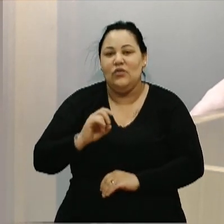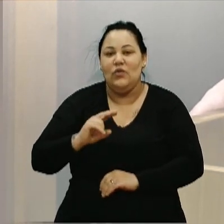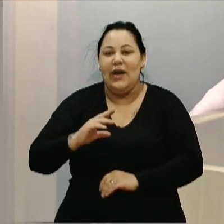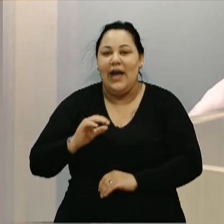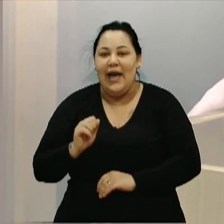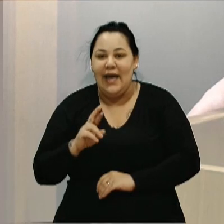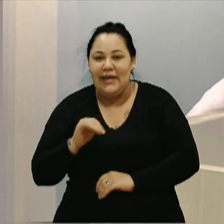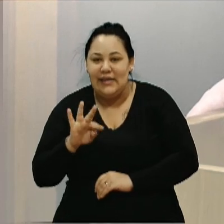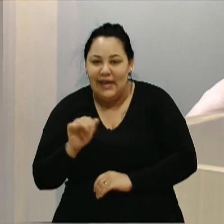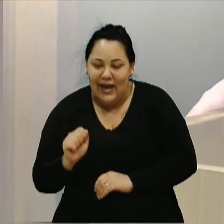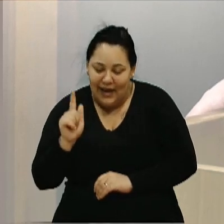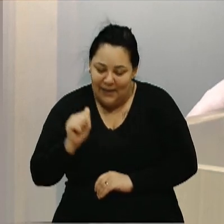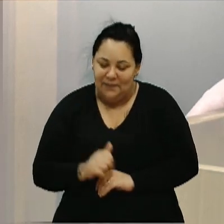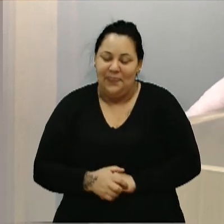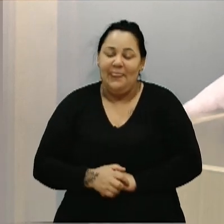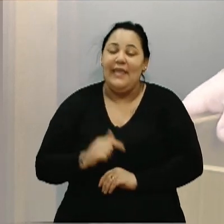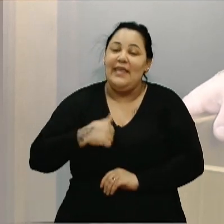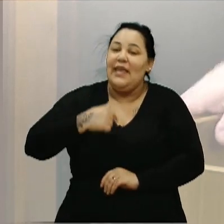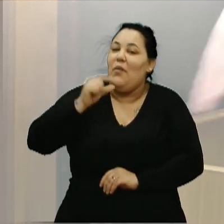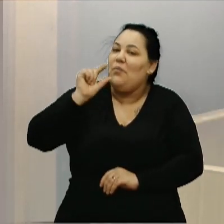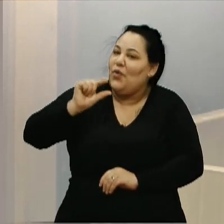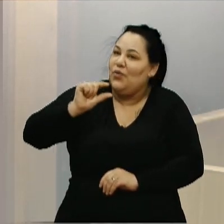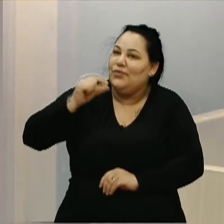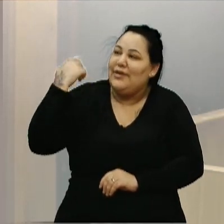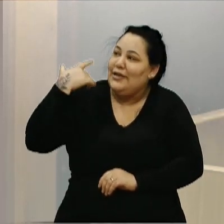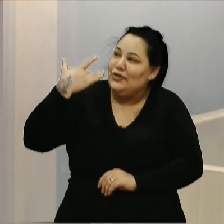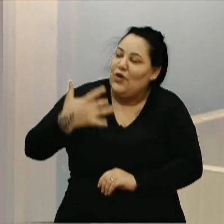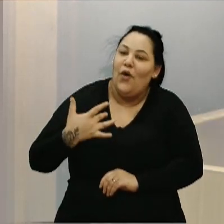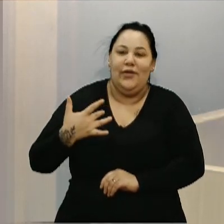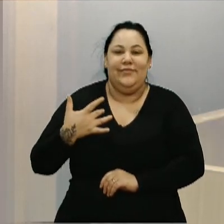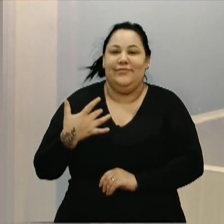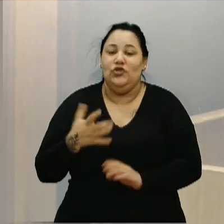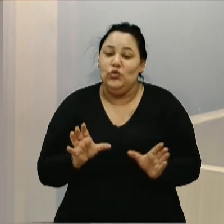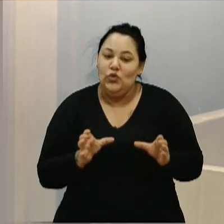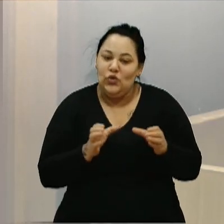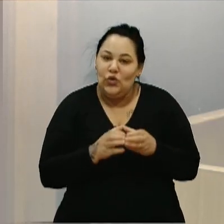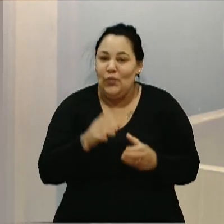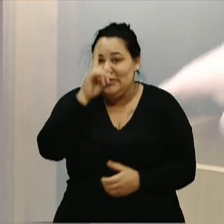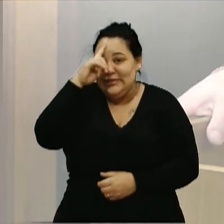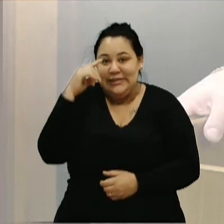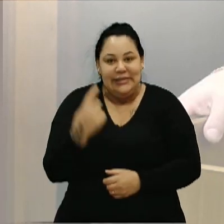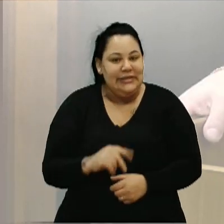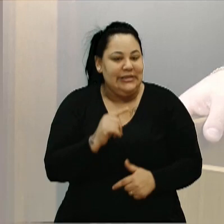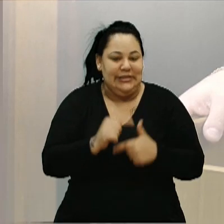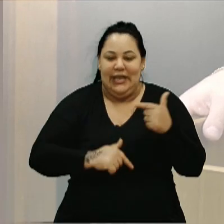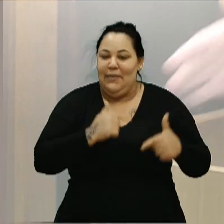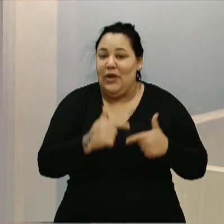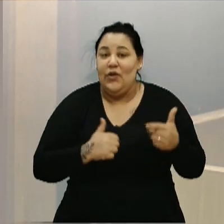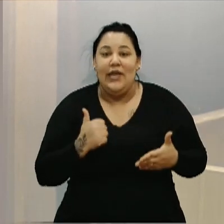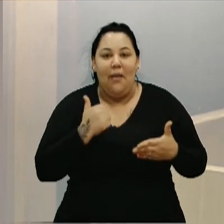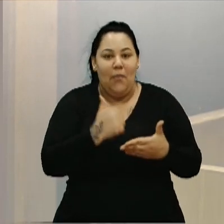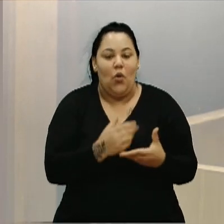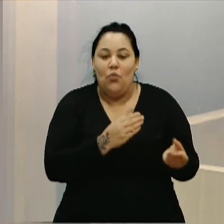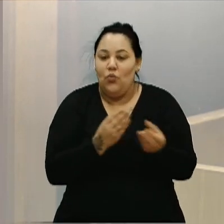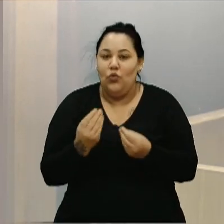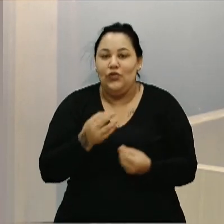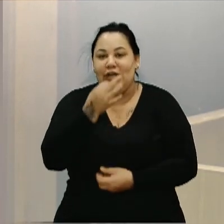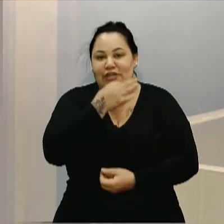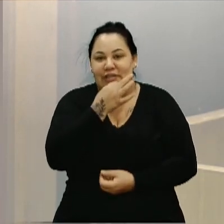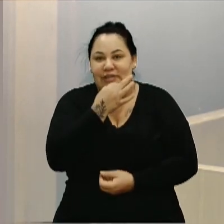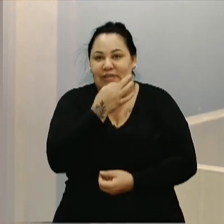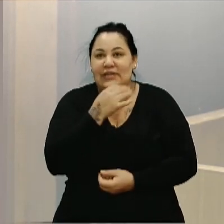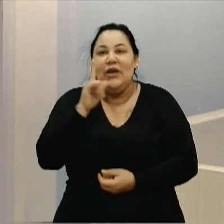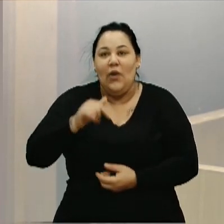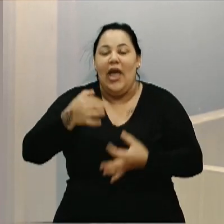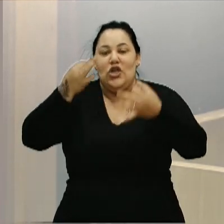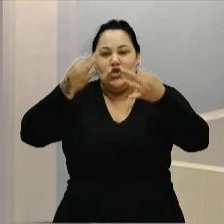Que é um pouco da história de quem tanto trabalhou e tanto fez pelo povo caxiense. Nada mais justo e